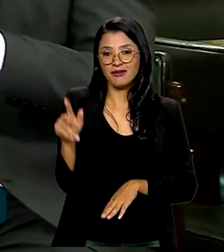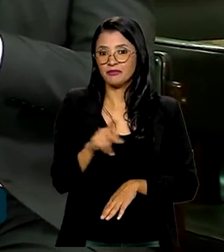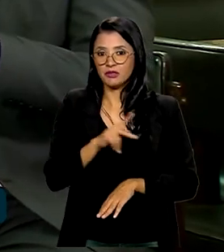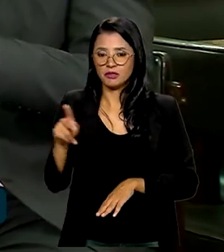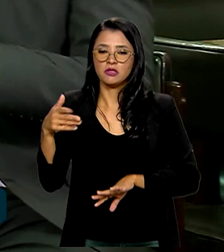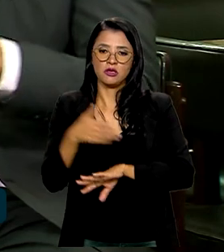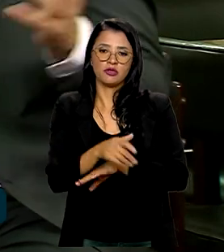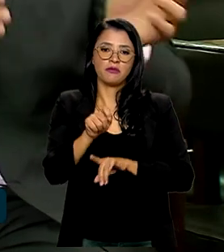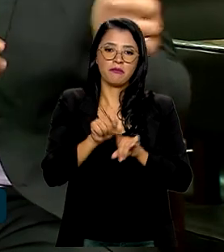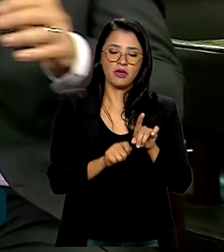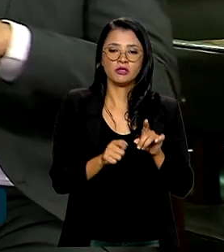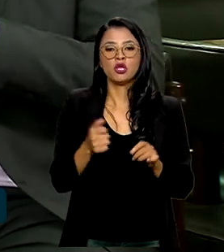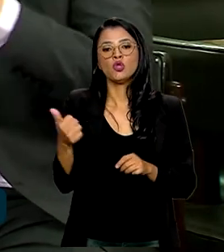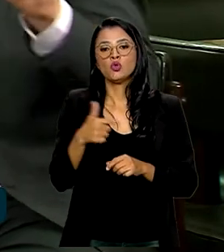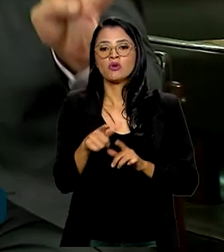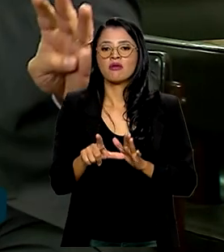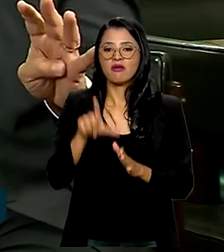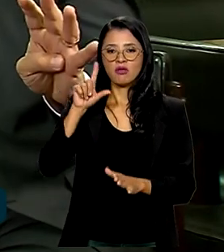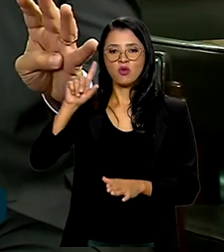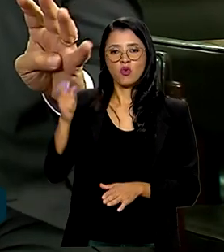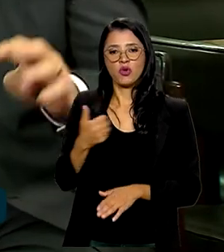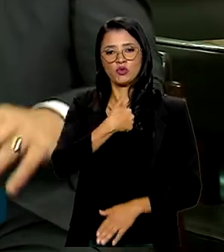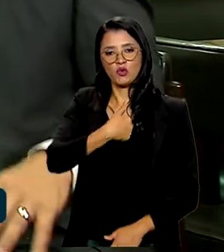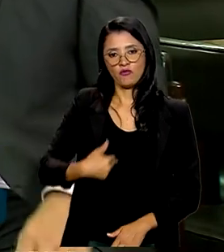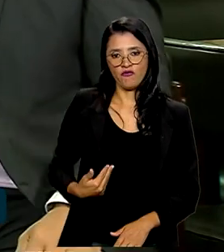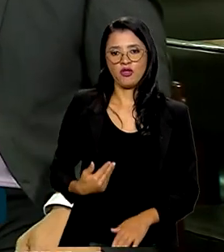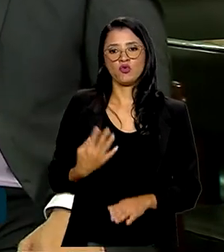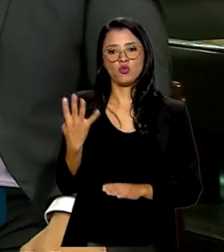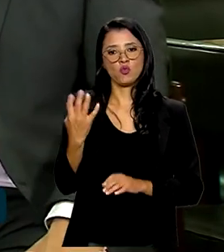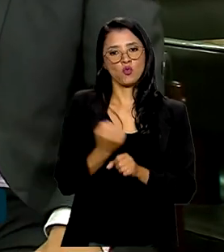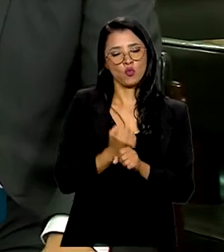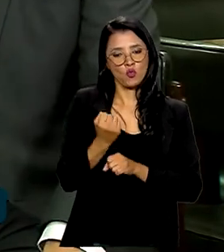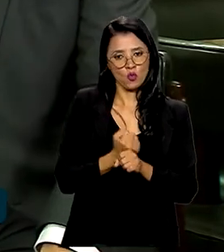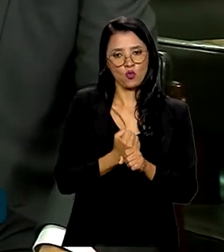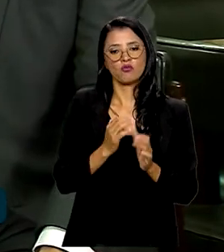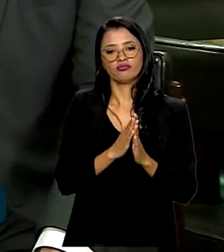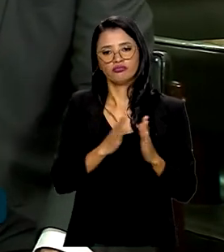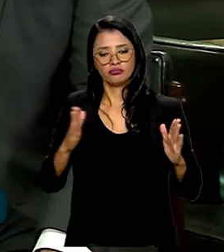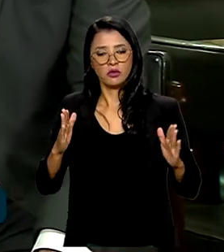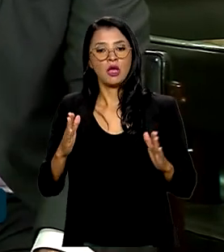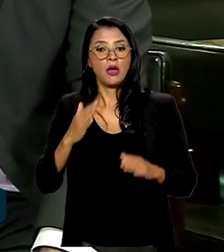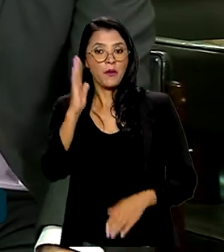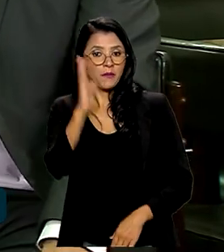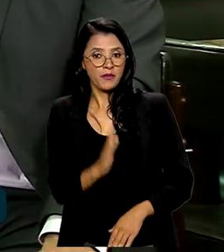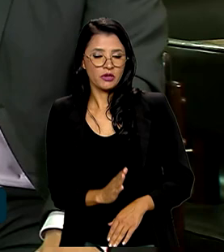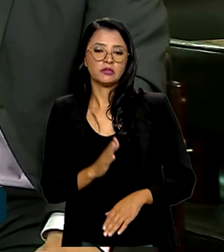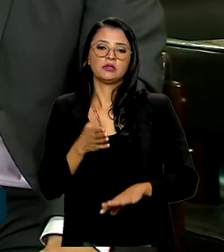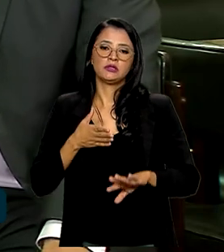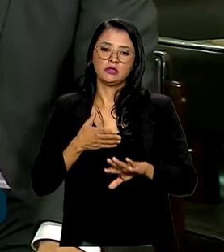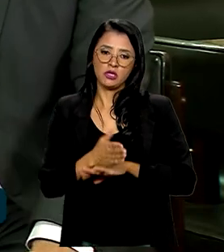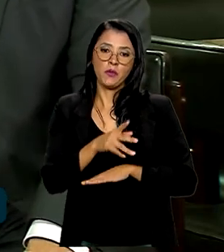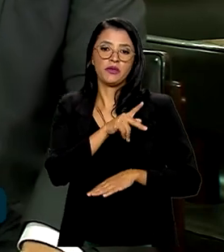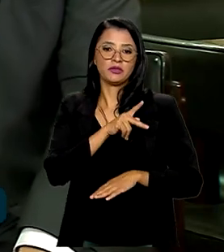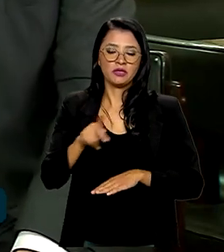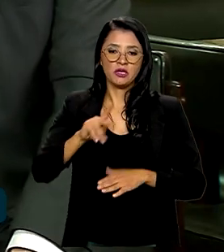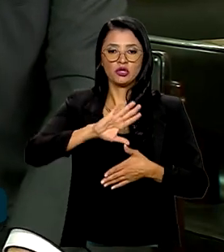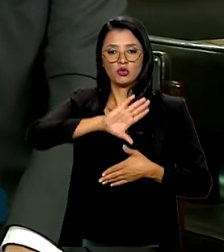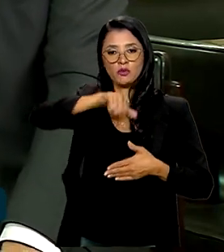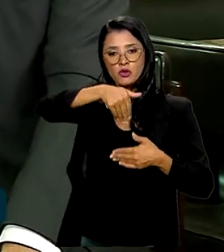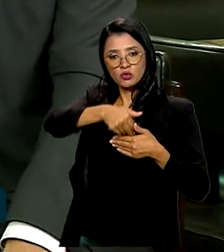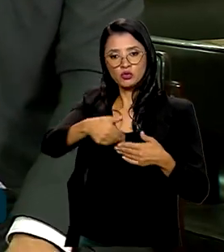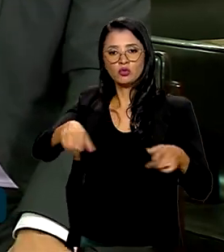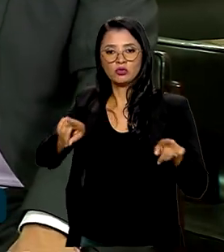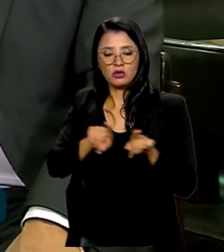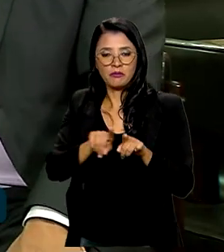nesses meses do que o governo anterior recebeu durante quatro anos. O Brasil assume a presença do Mercosul, vai assumir a